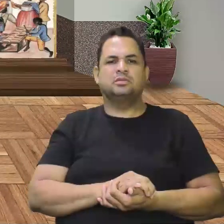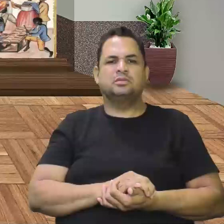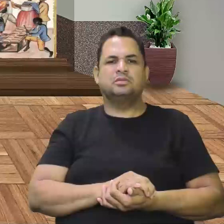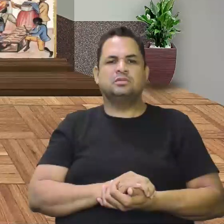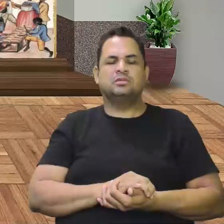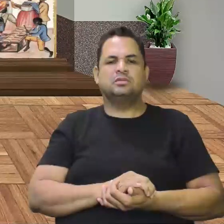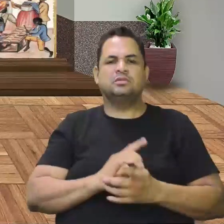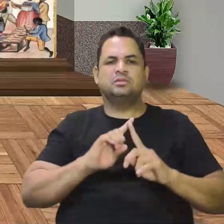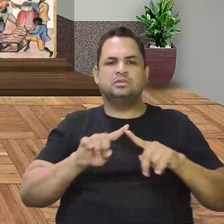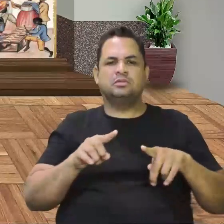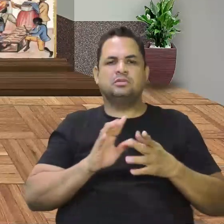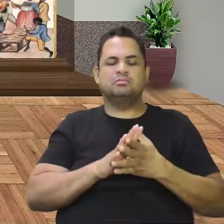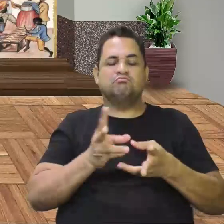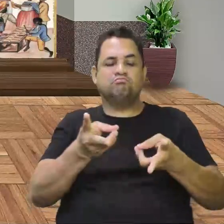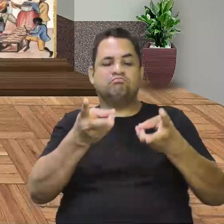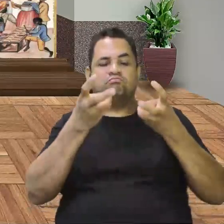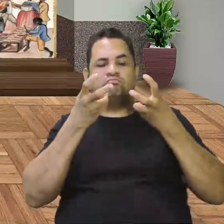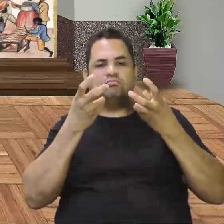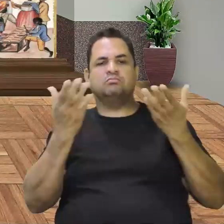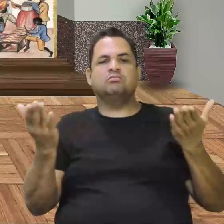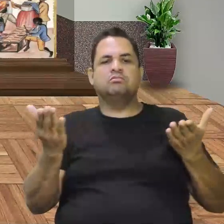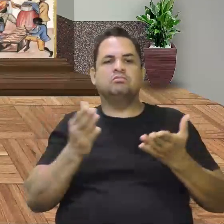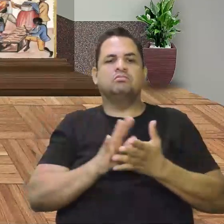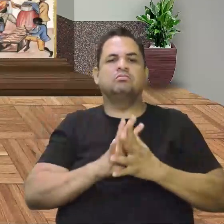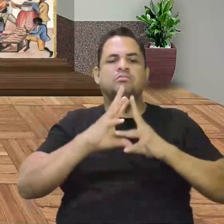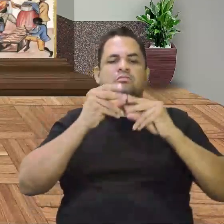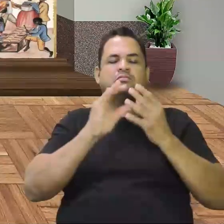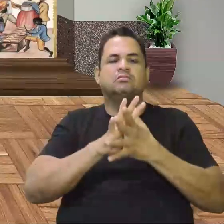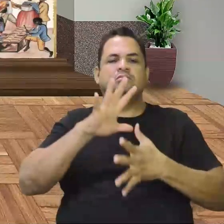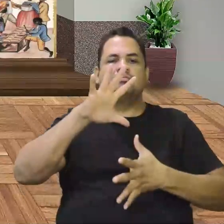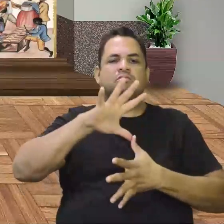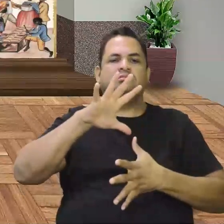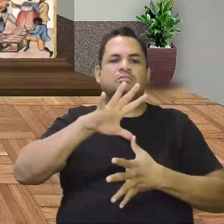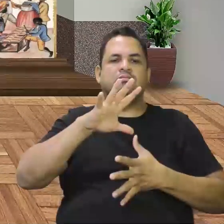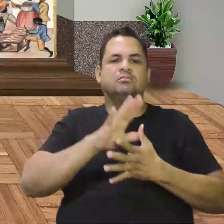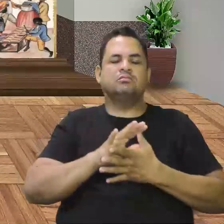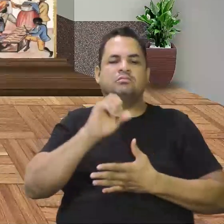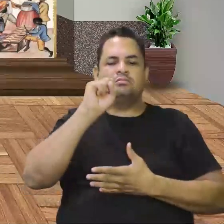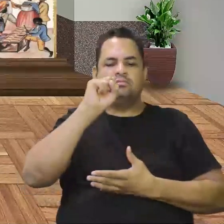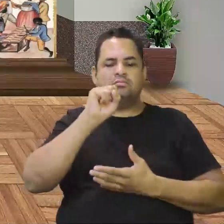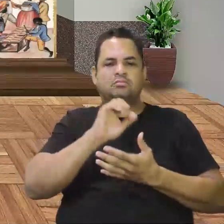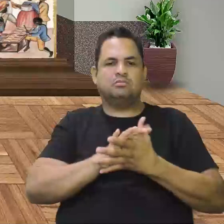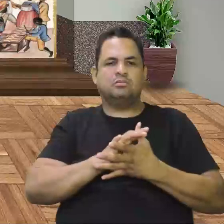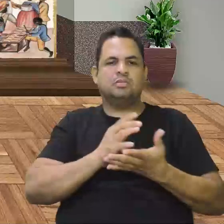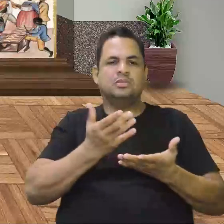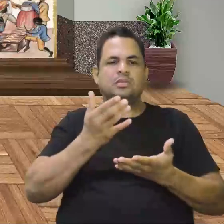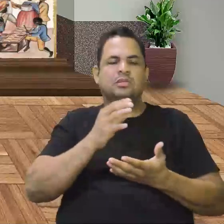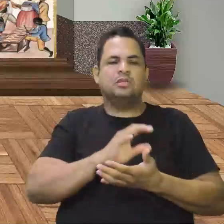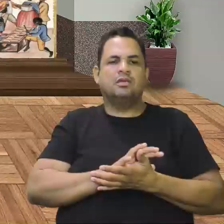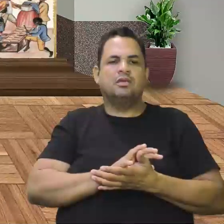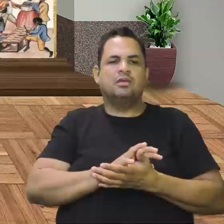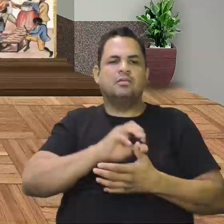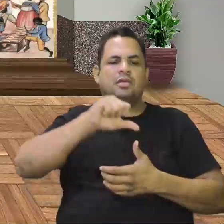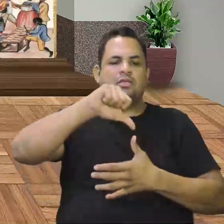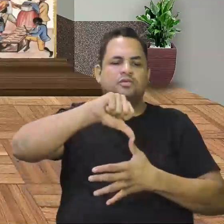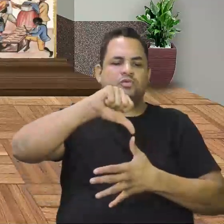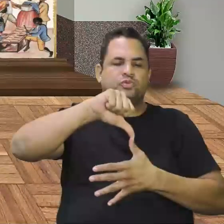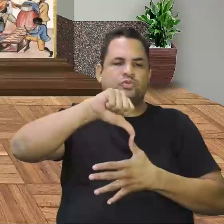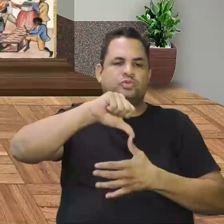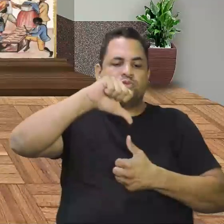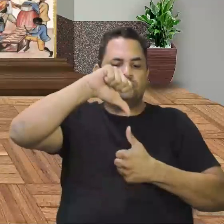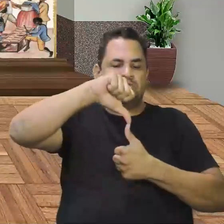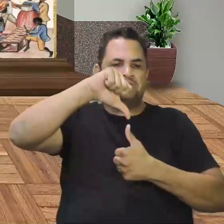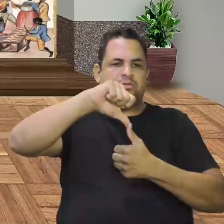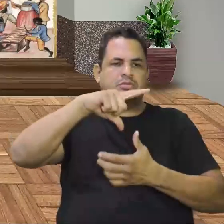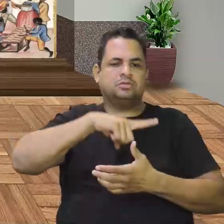Mas, se vocês percebam que de toda a América, principalmente da América do Sul, central e sul, nós vamos ver o